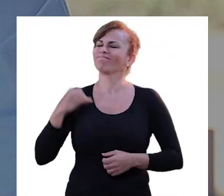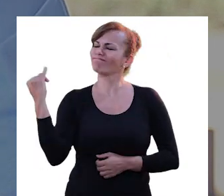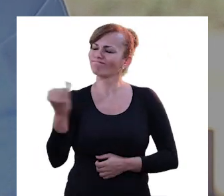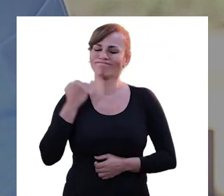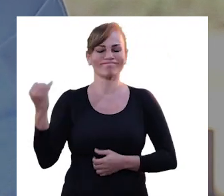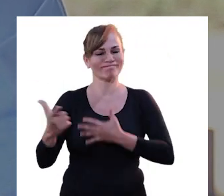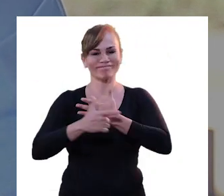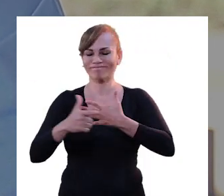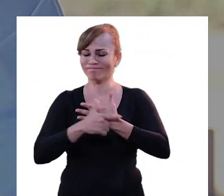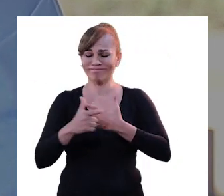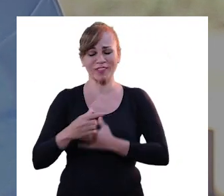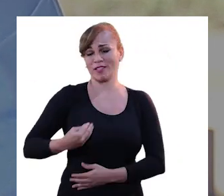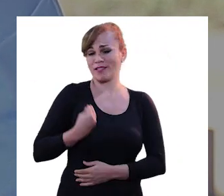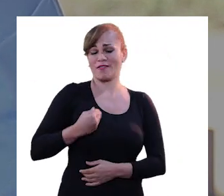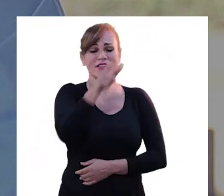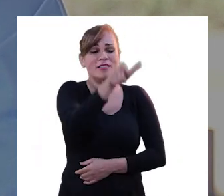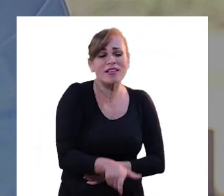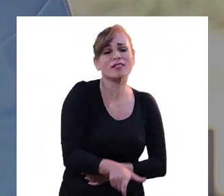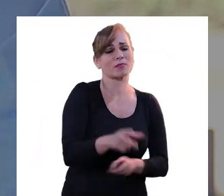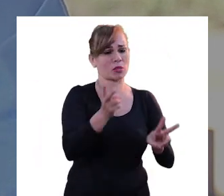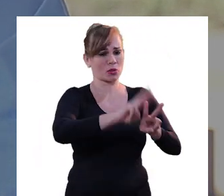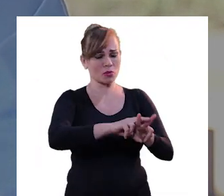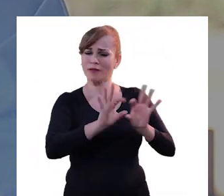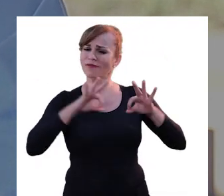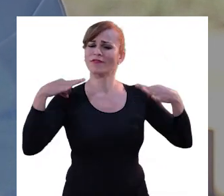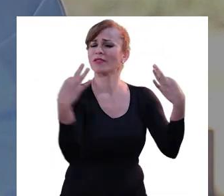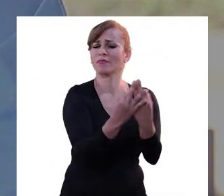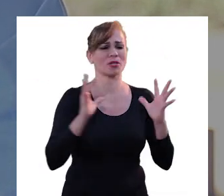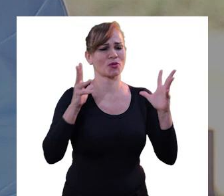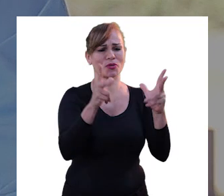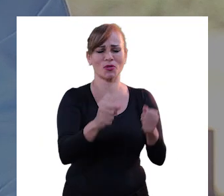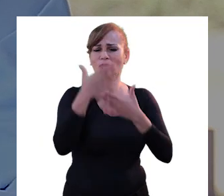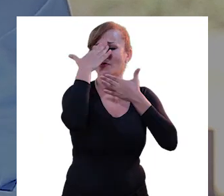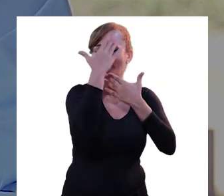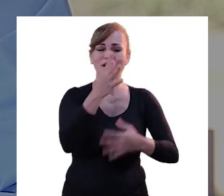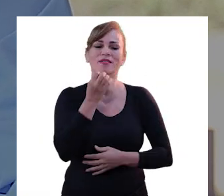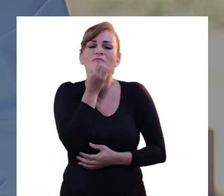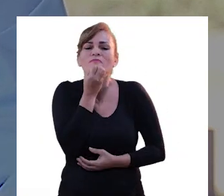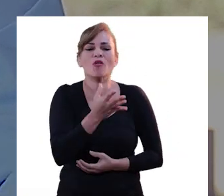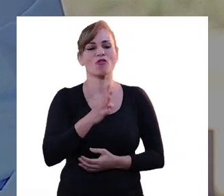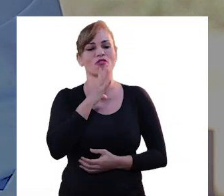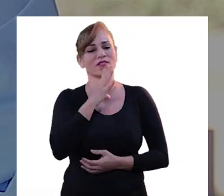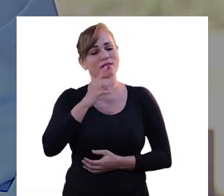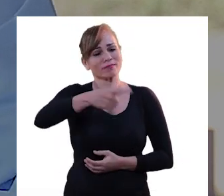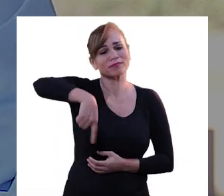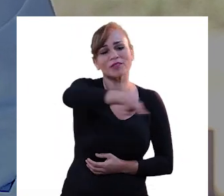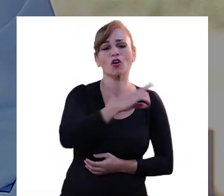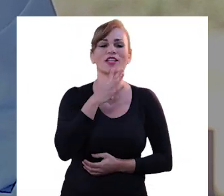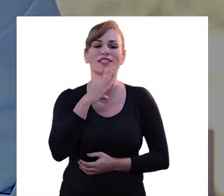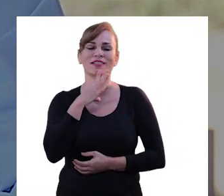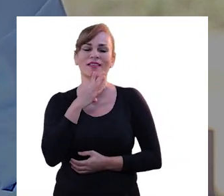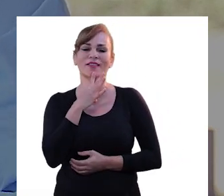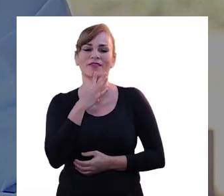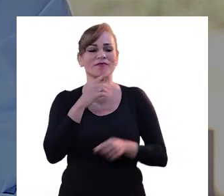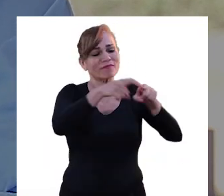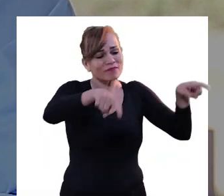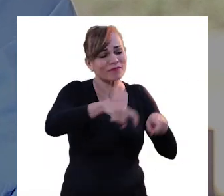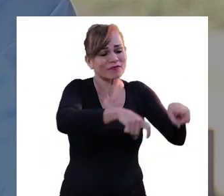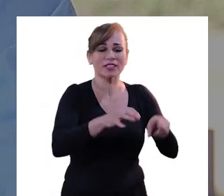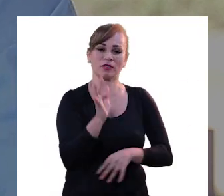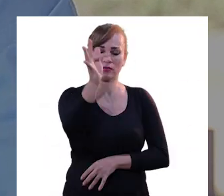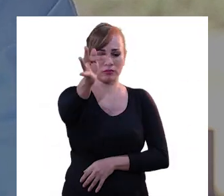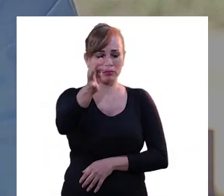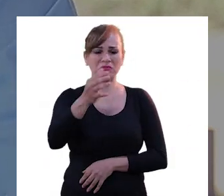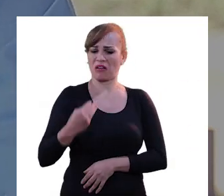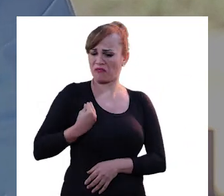canal Rondônia Forte, é muito importante o papel que a Sejus está fazendo na vida dessas pessoas, na vida dessas famílias todas. Túlio, muito obrigado. Foi